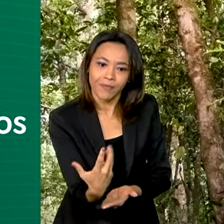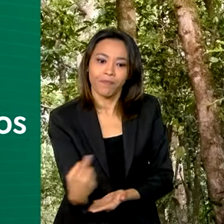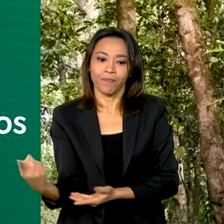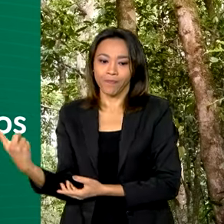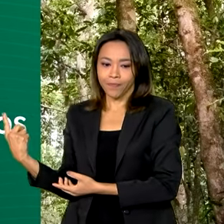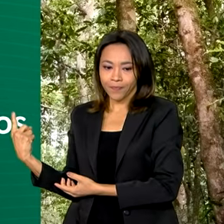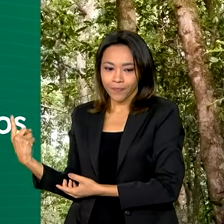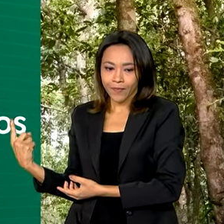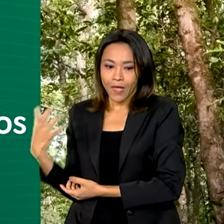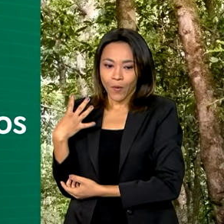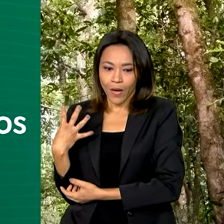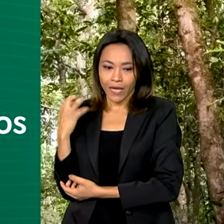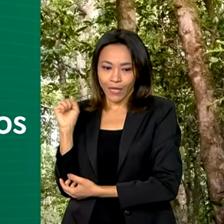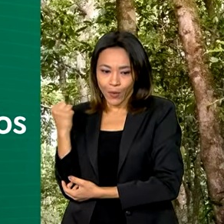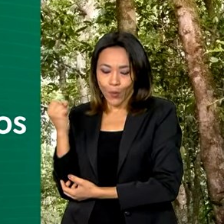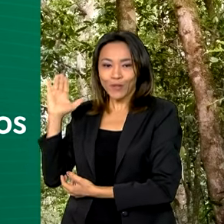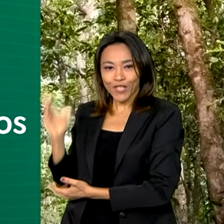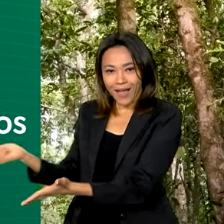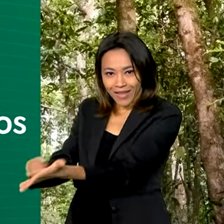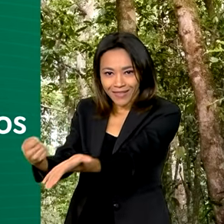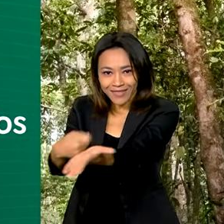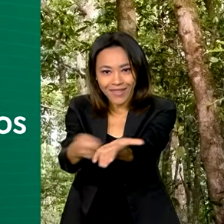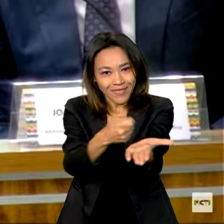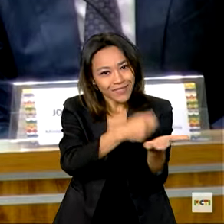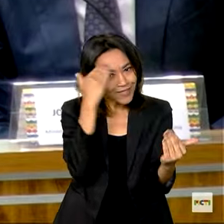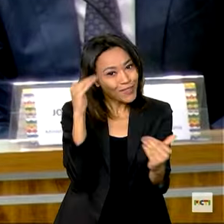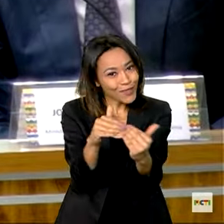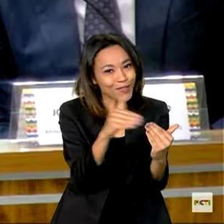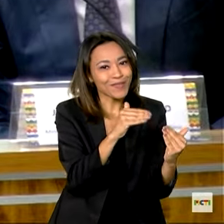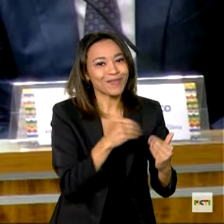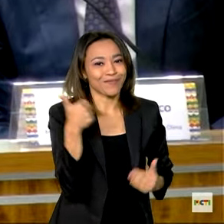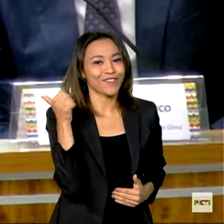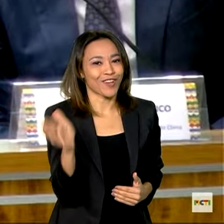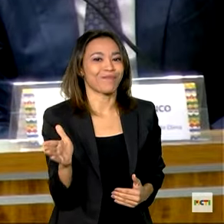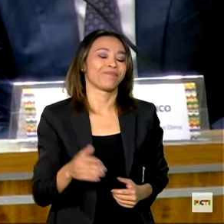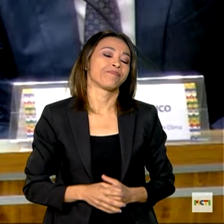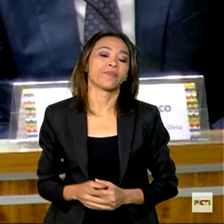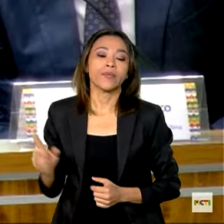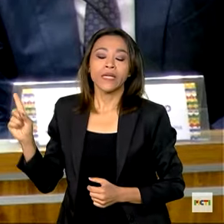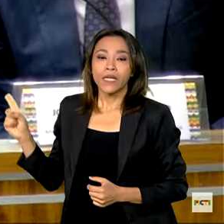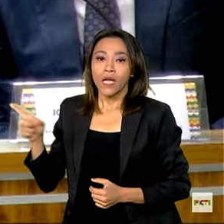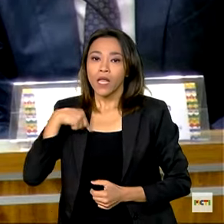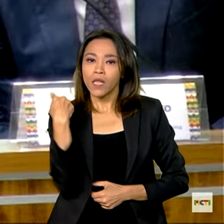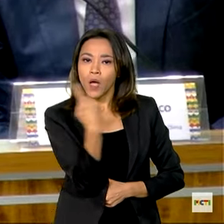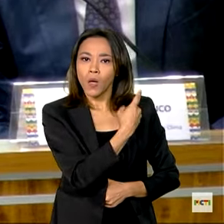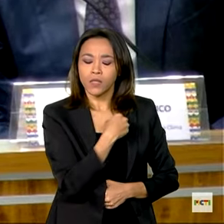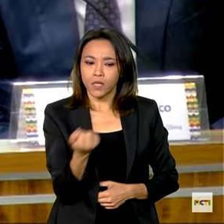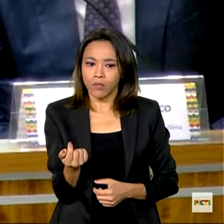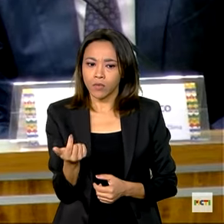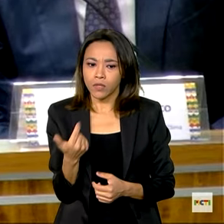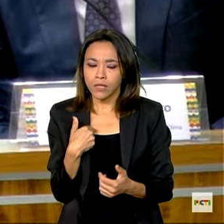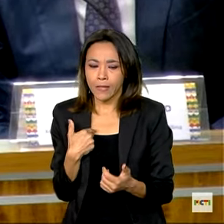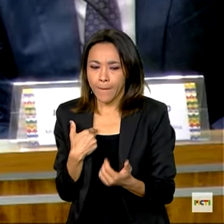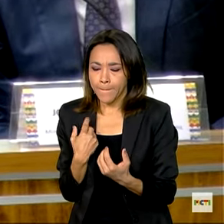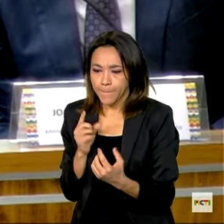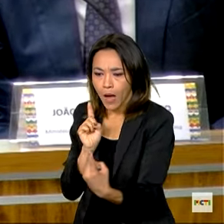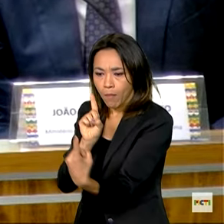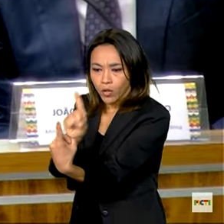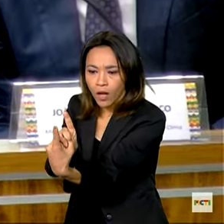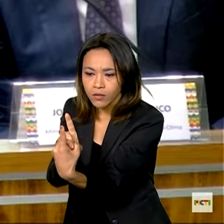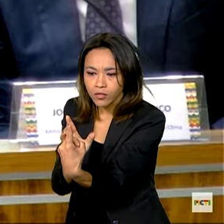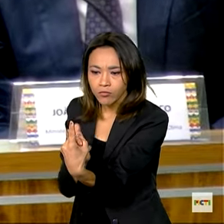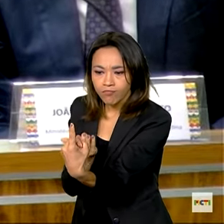48 já assinaram a adesão. Nós temos ampliado as nossas abordagens, nós